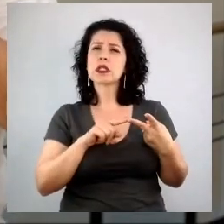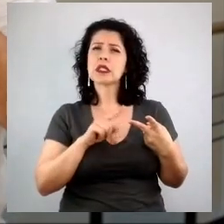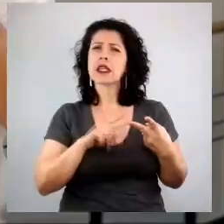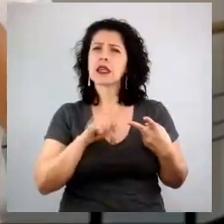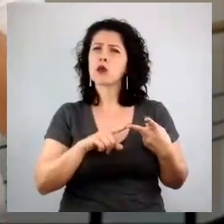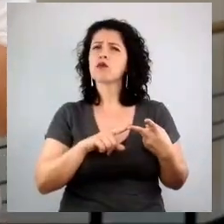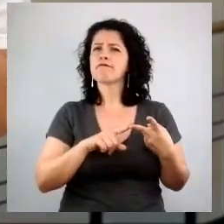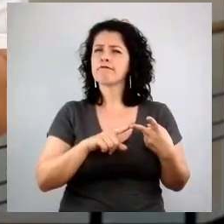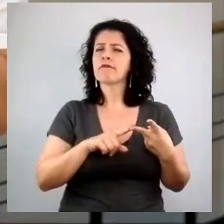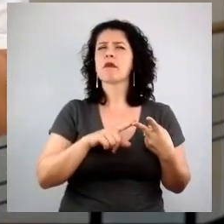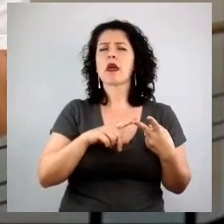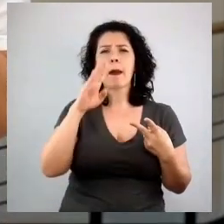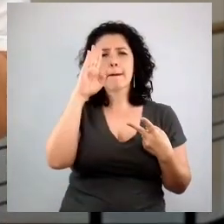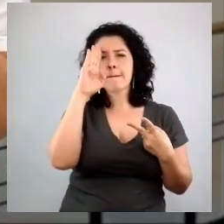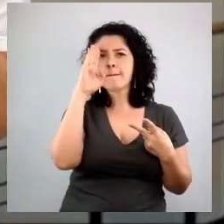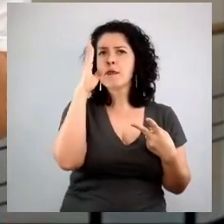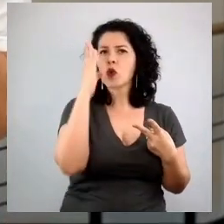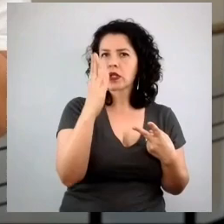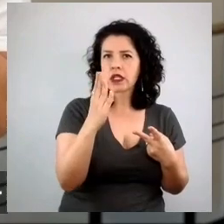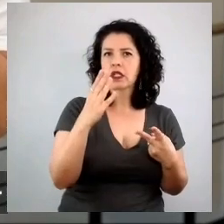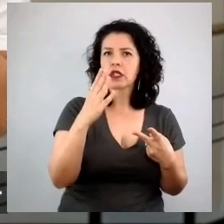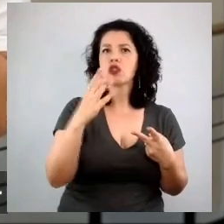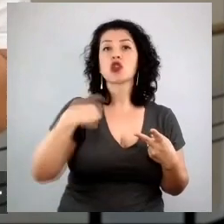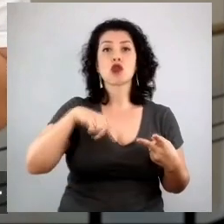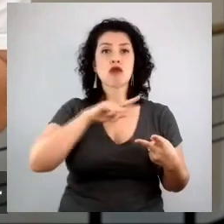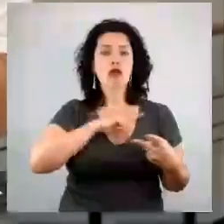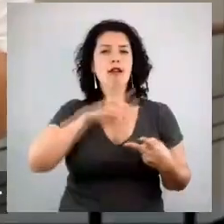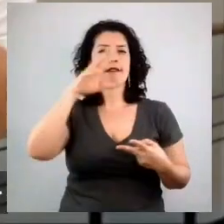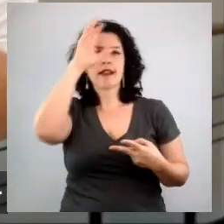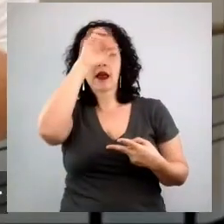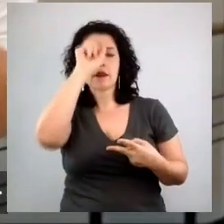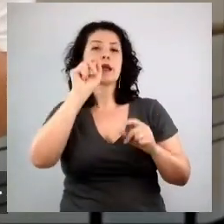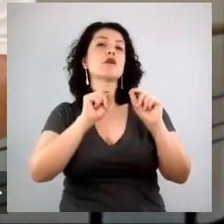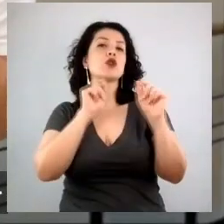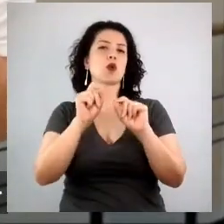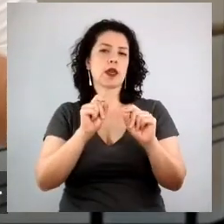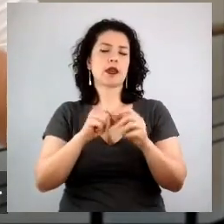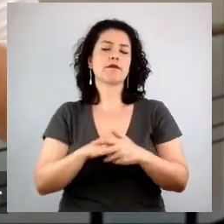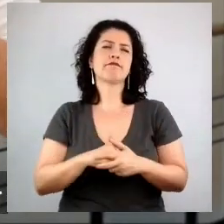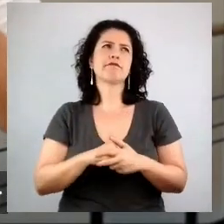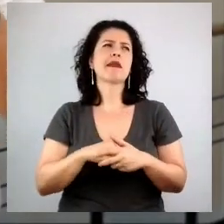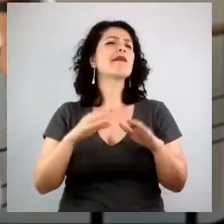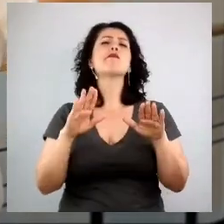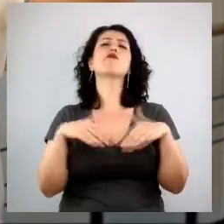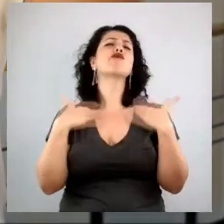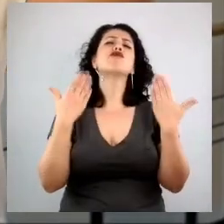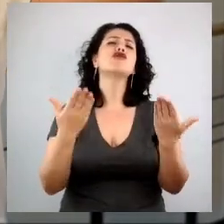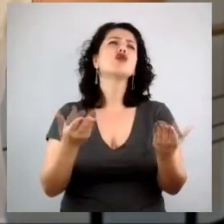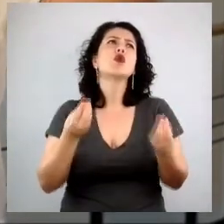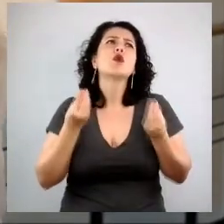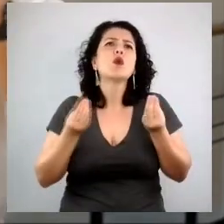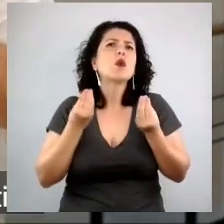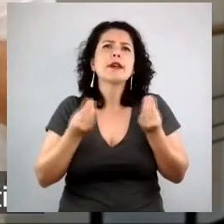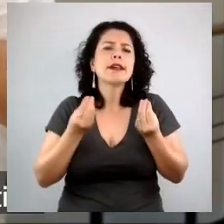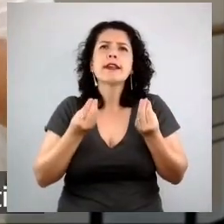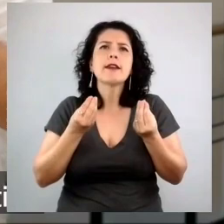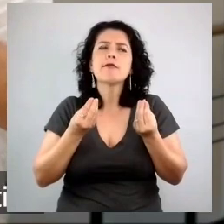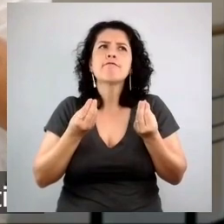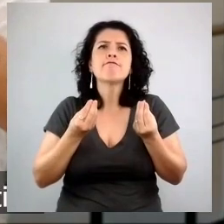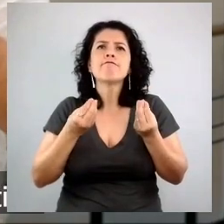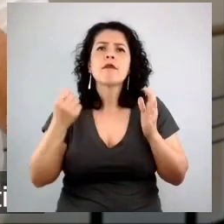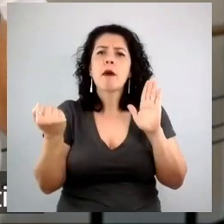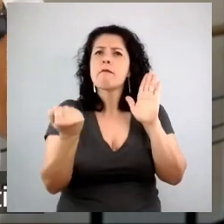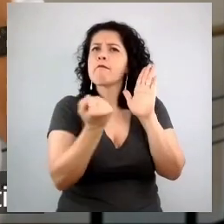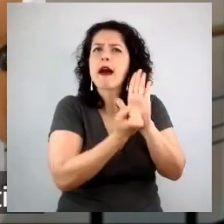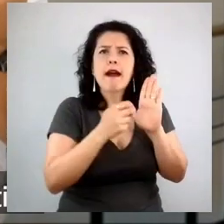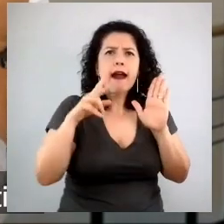fundamental, aprendizado fundamental nessa jornada, é entender, bom, mas como é que eu consigo conquistar esse lugar de consistência? Como é que eu consigo